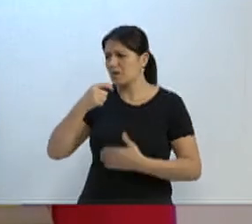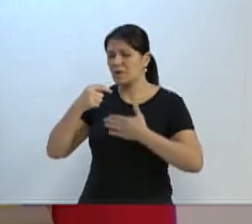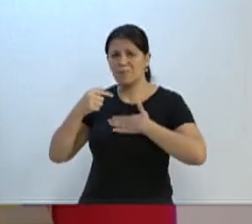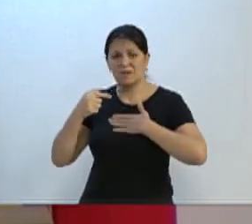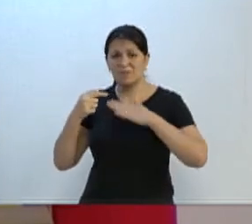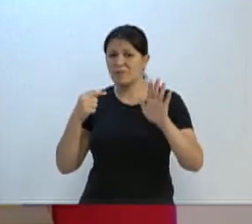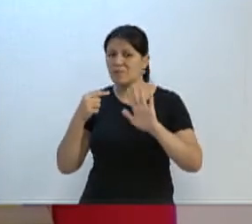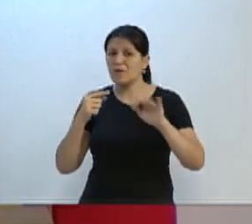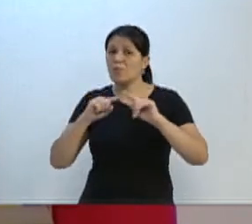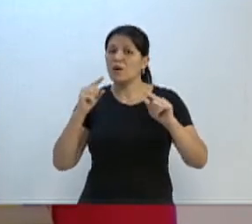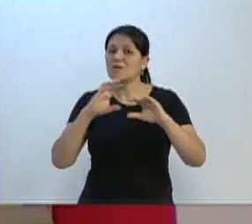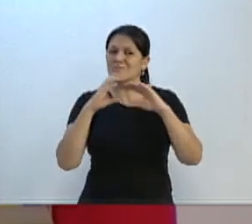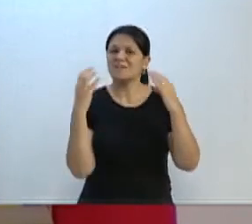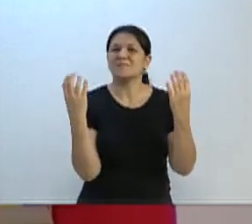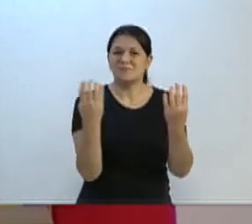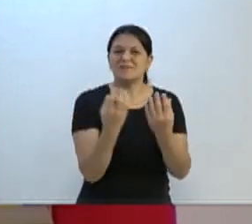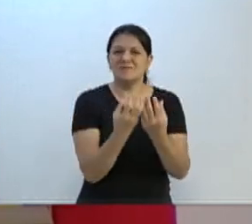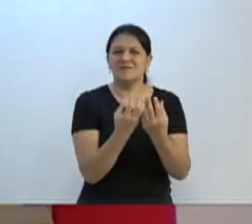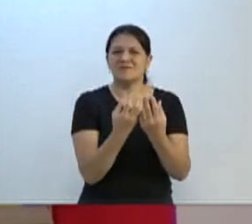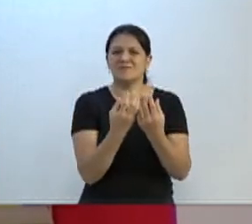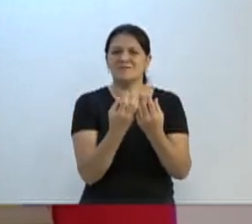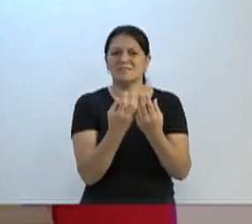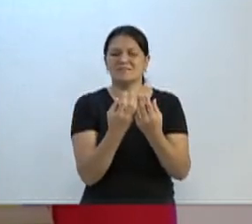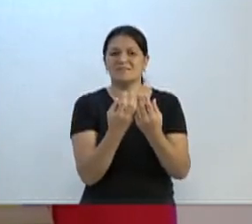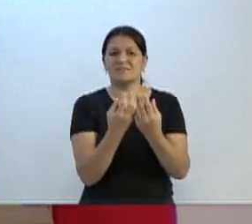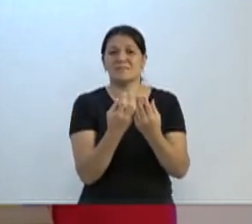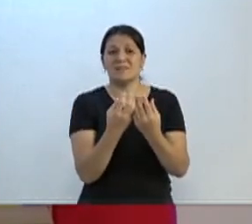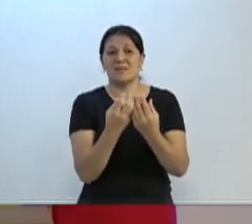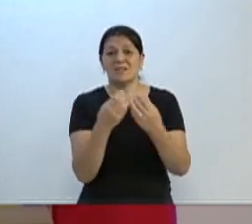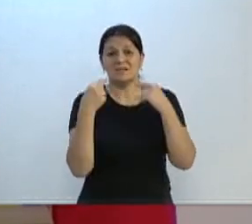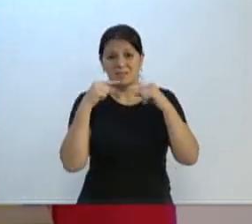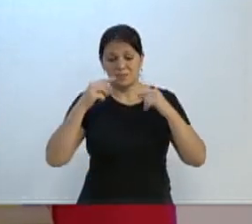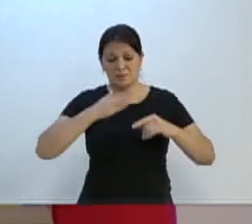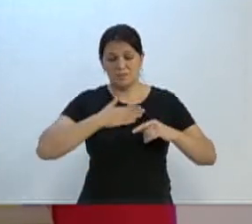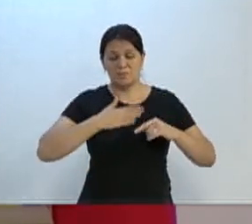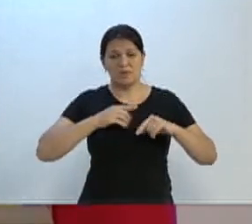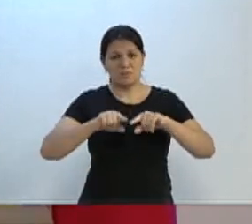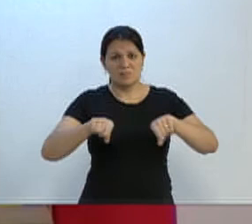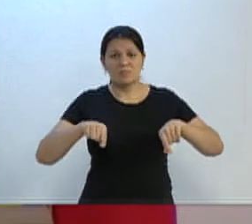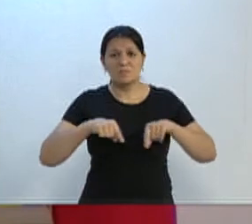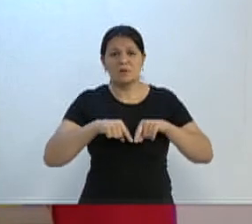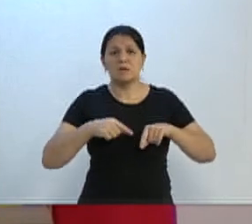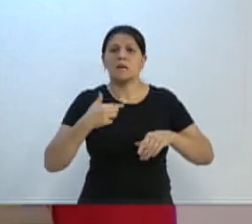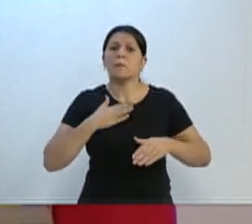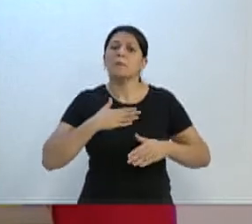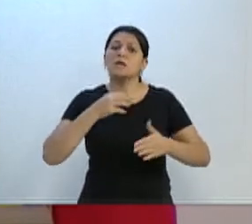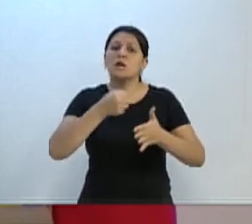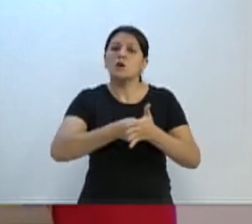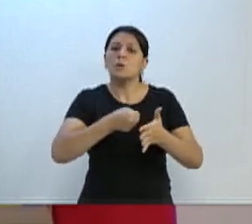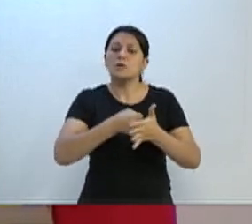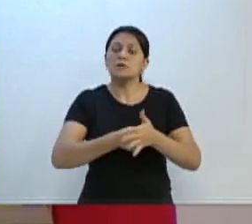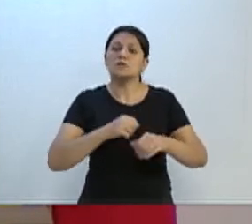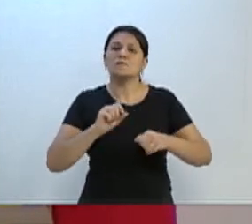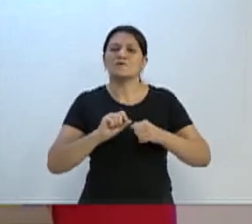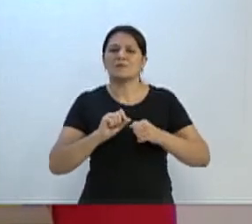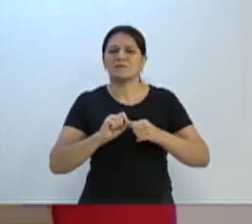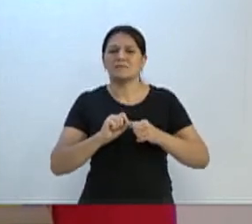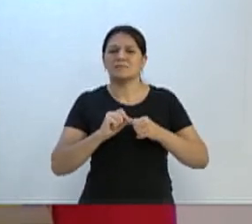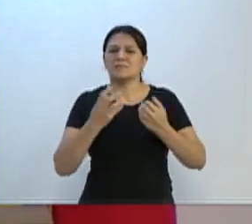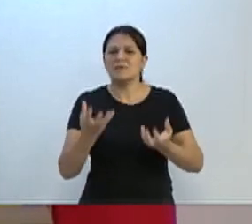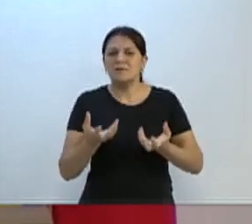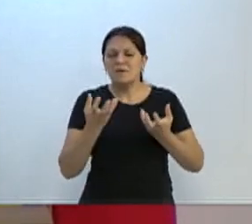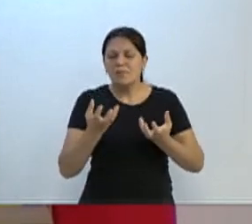nós pedimos para a comunidade. Eu recebi essa demanda do meu gabinete. Eu tive a obrigação de fazer isso. Então, eu quero, obviamente,